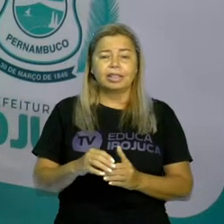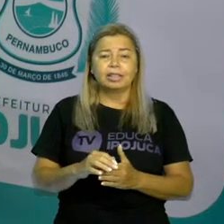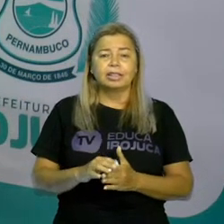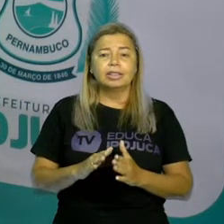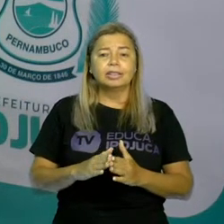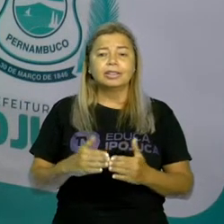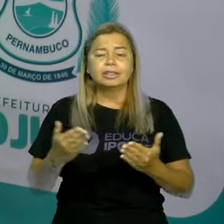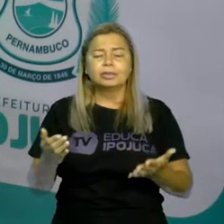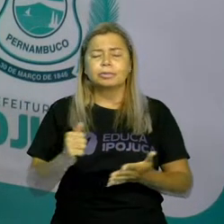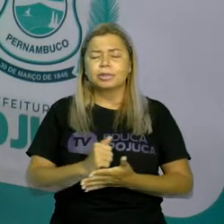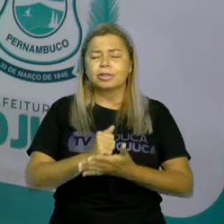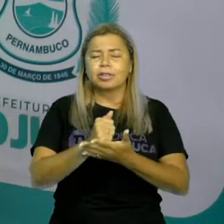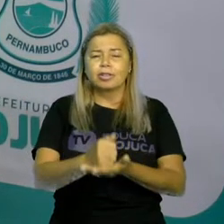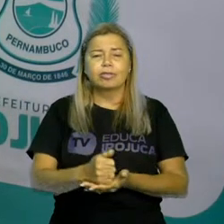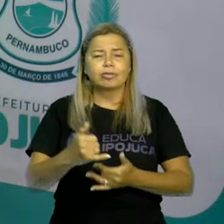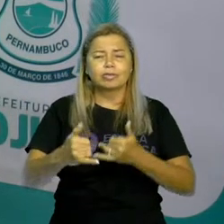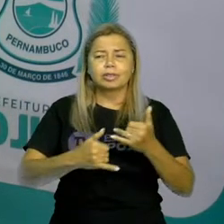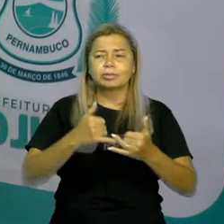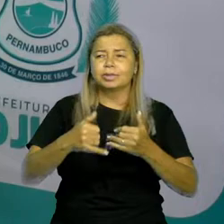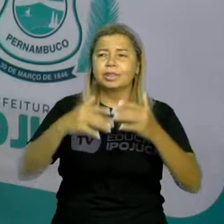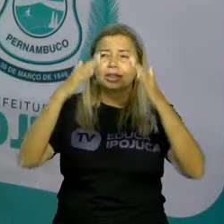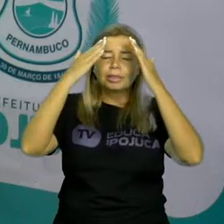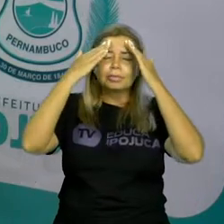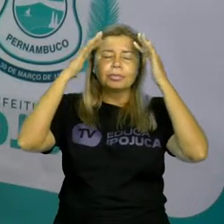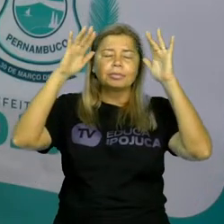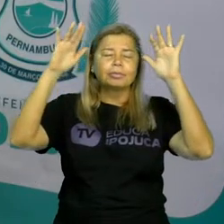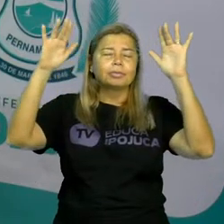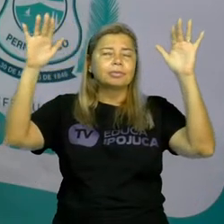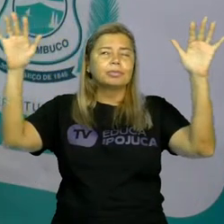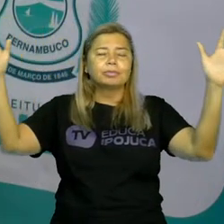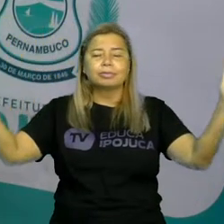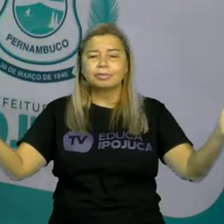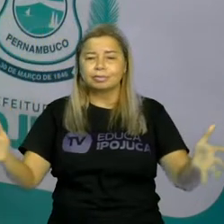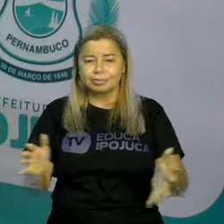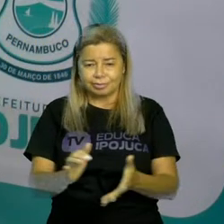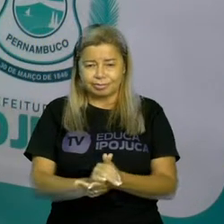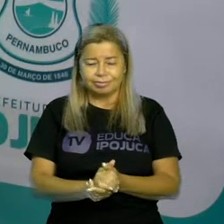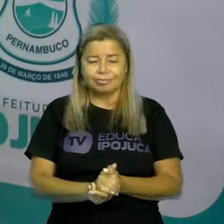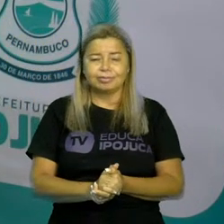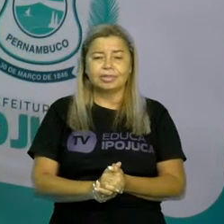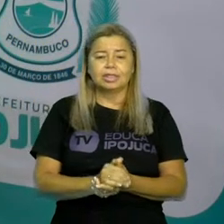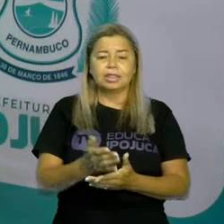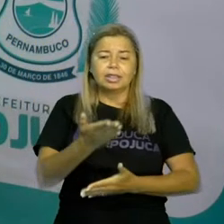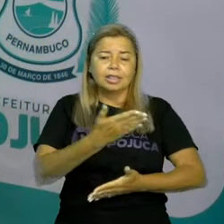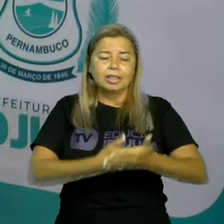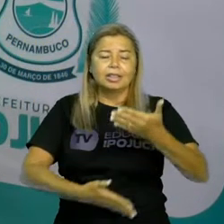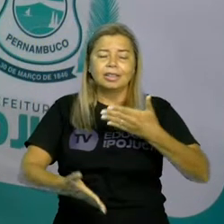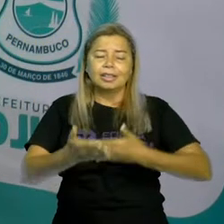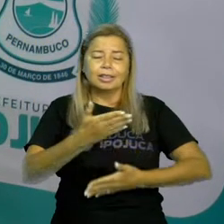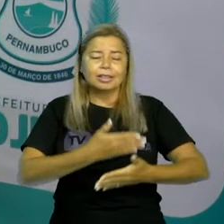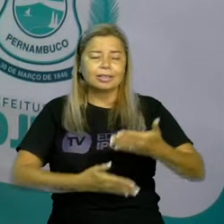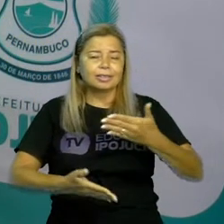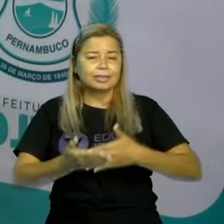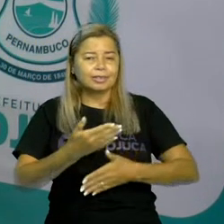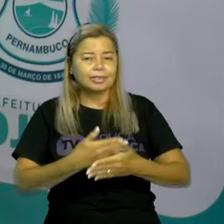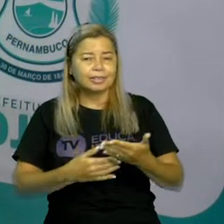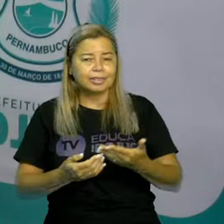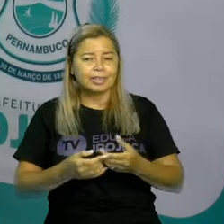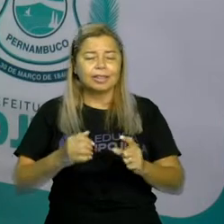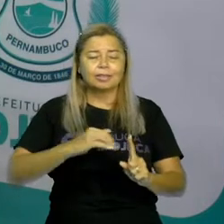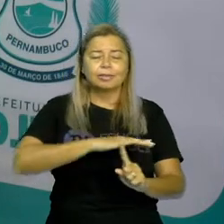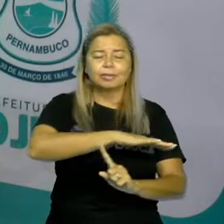gente a distrair a nossa mente, a nos divertir e a nos entrosarmos em um ambiente bem